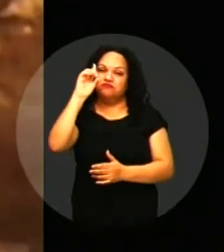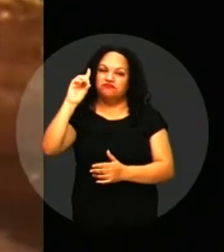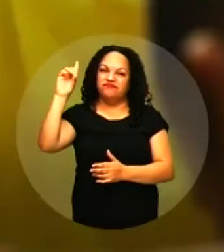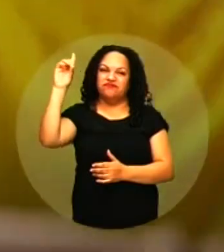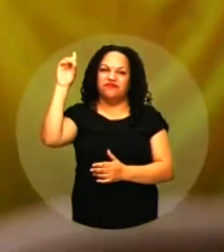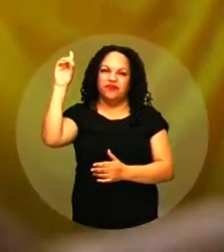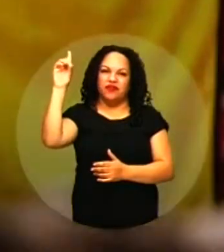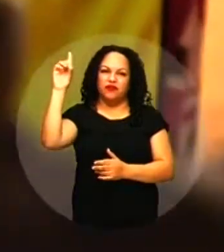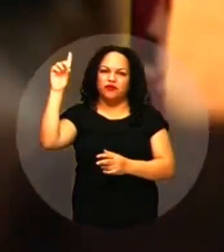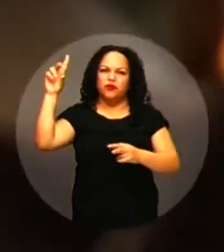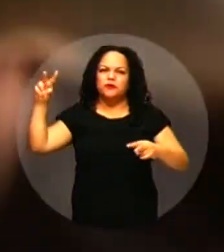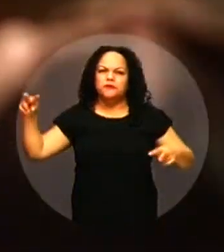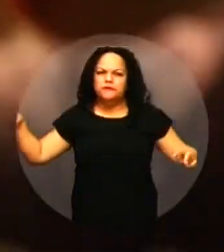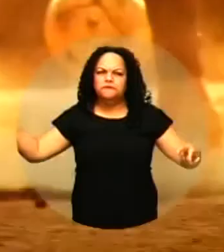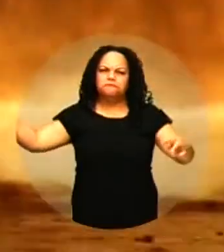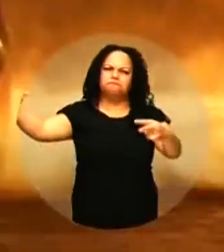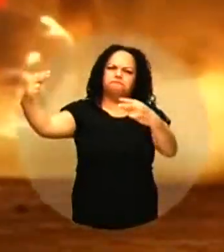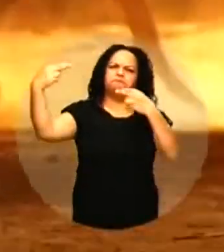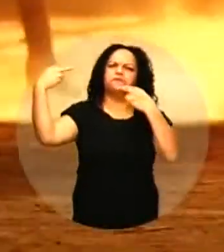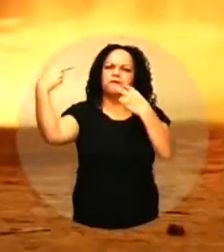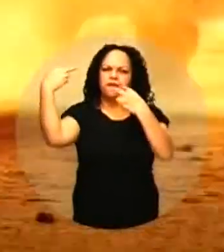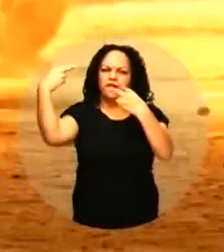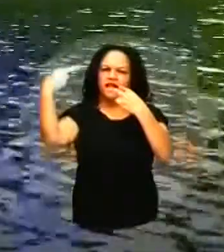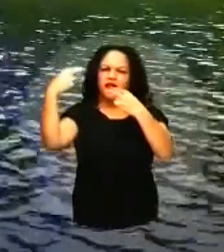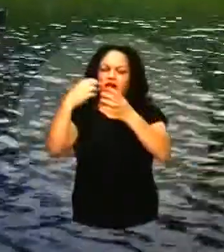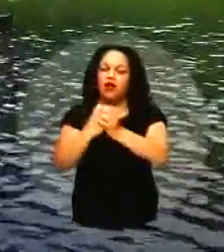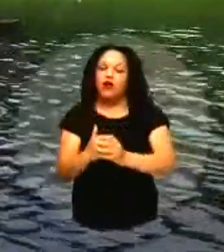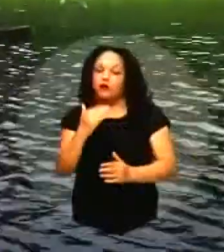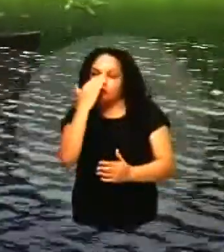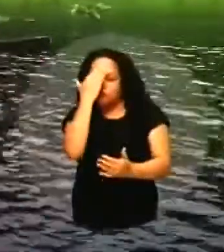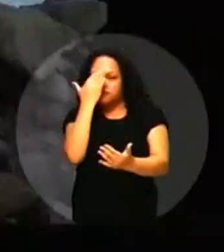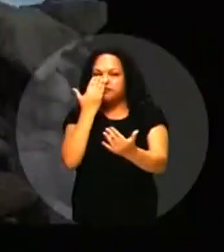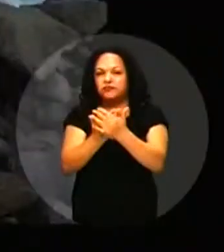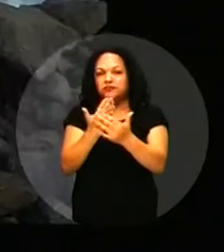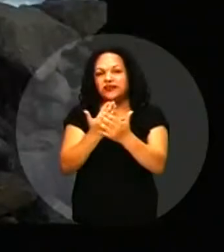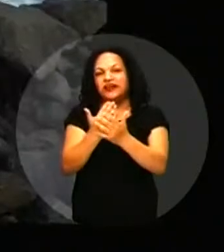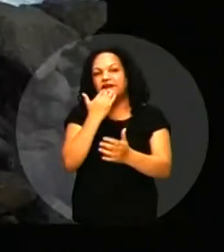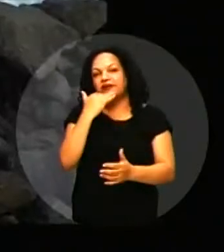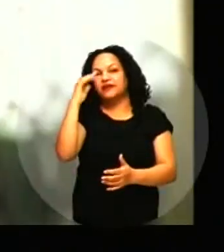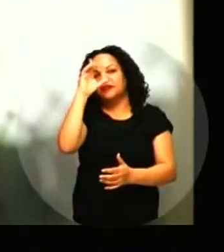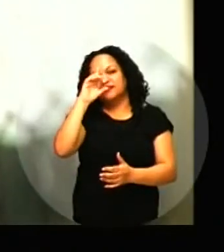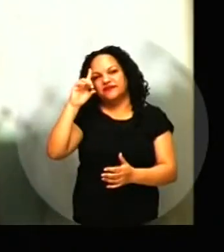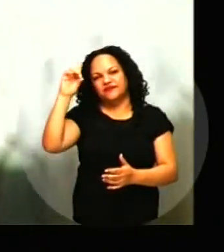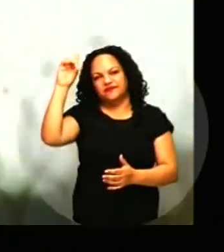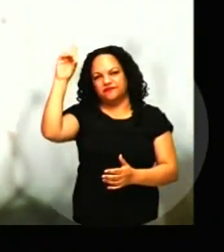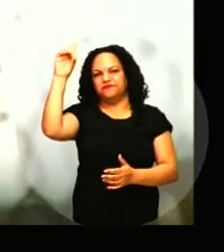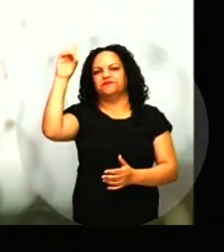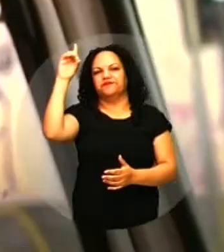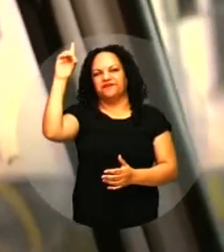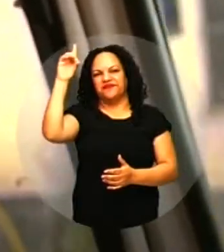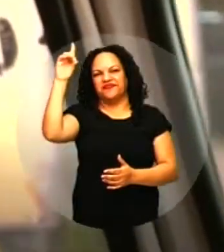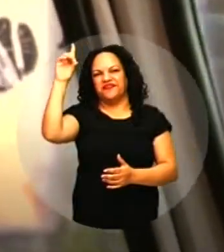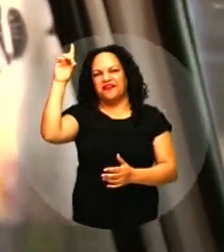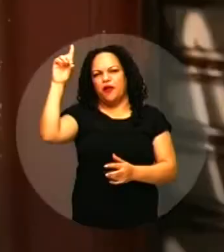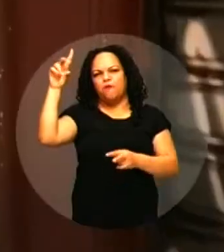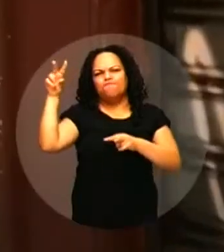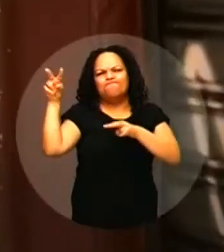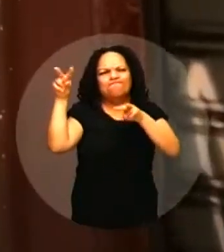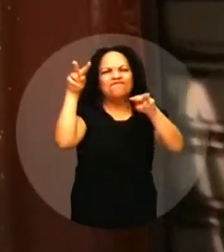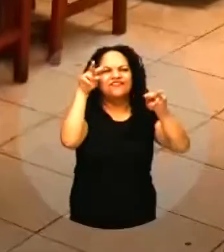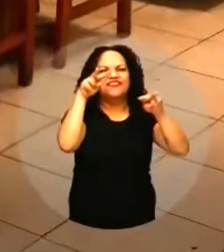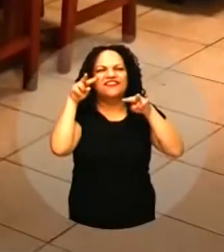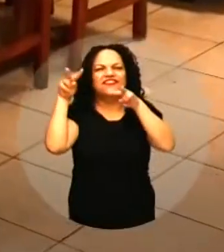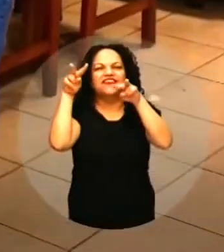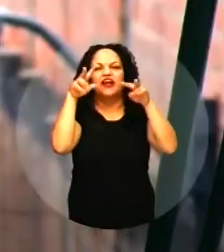Pra ouvir a nossa voz Tenho fé e peço a Deus Pra olhar